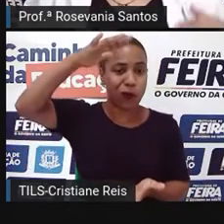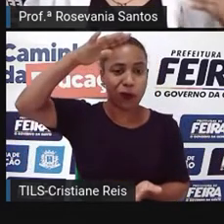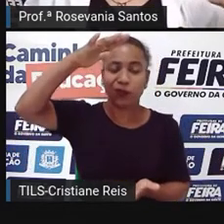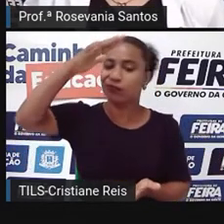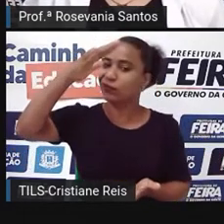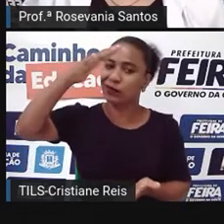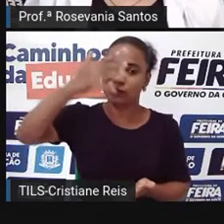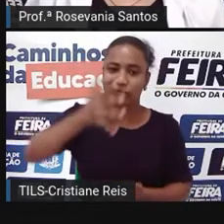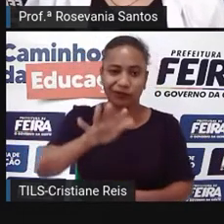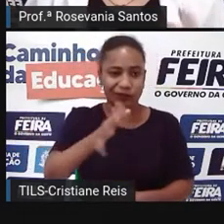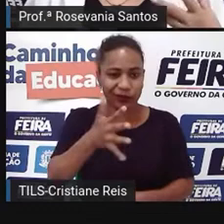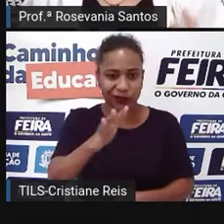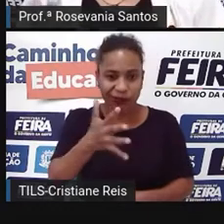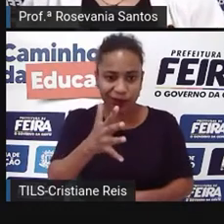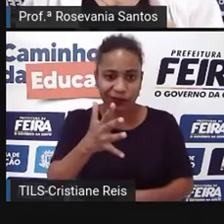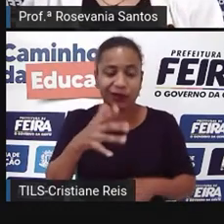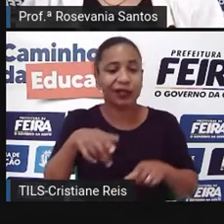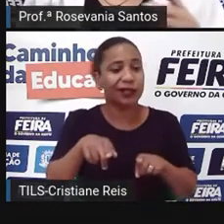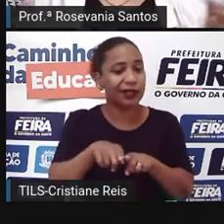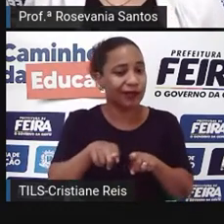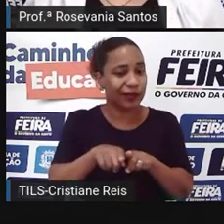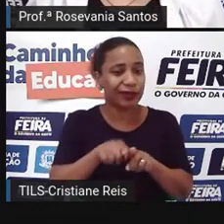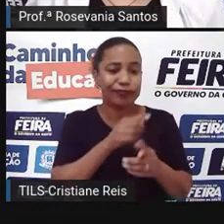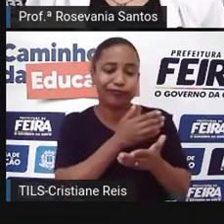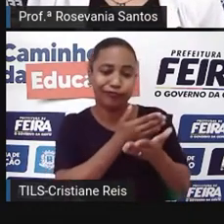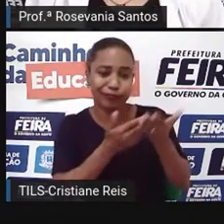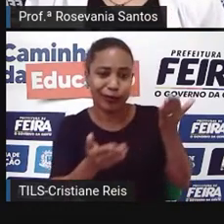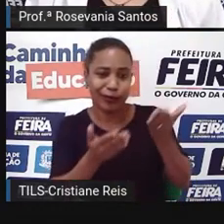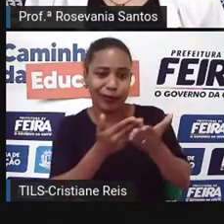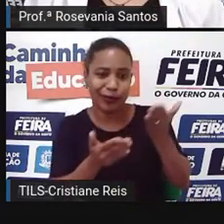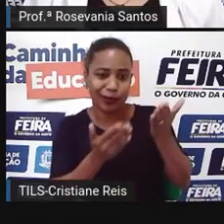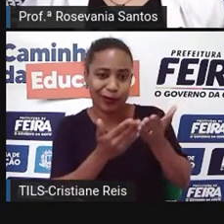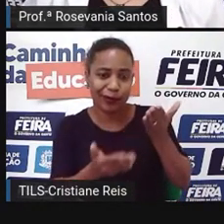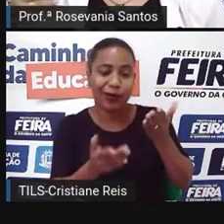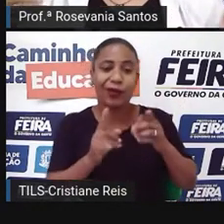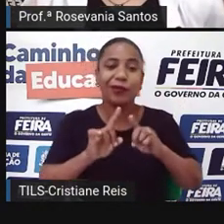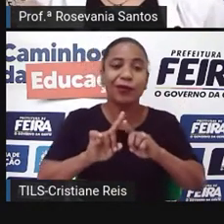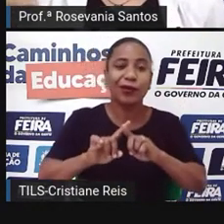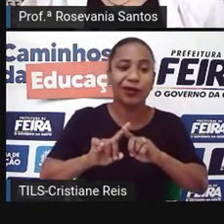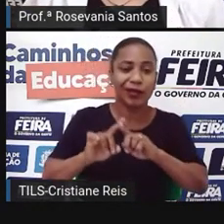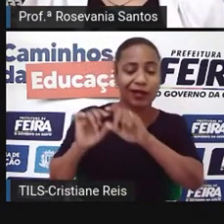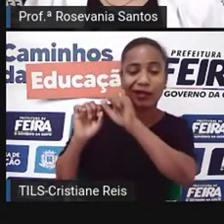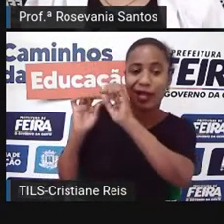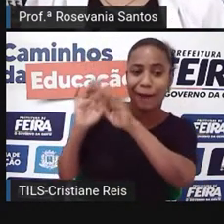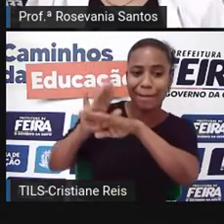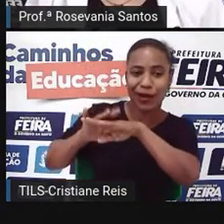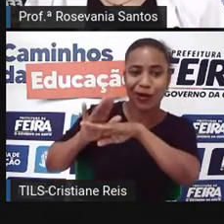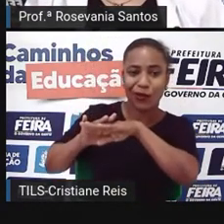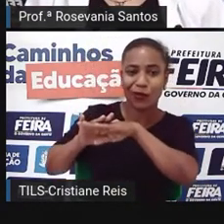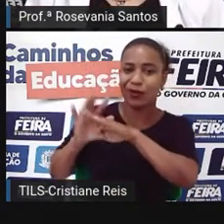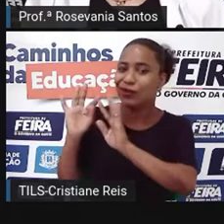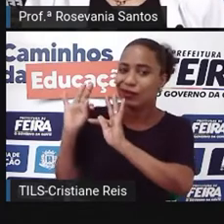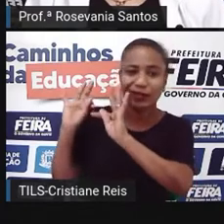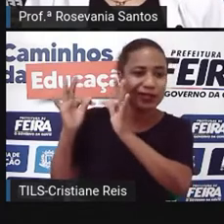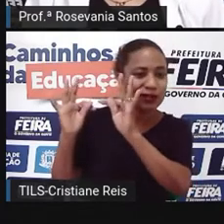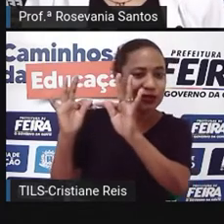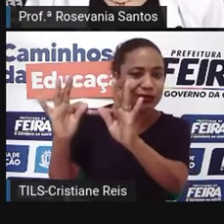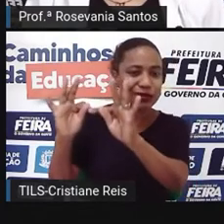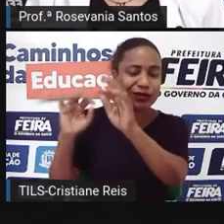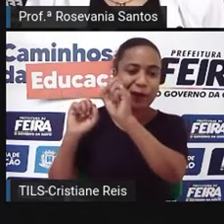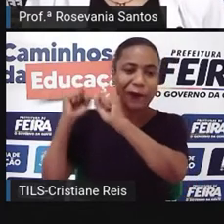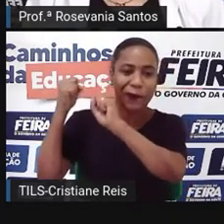tem muitas perdas, porque não tem todo aquele aparato tecnológico para, né? Prever algumas coisas. Então, eu